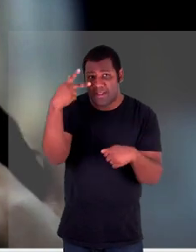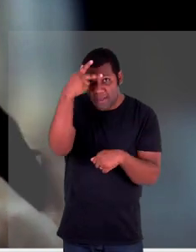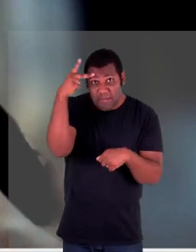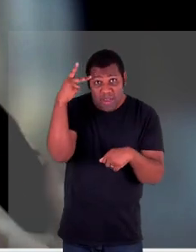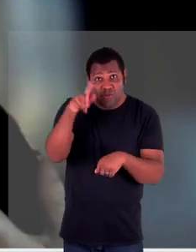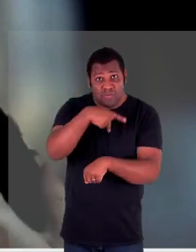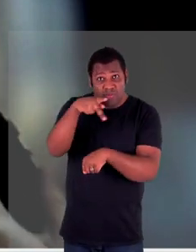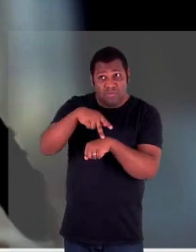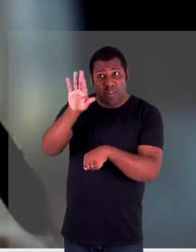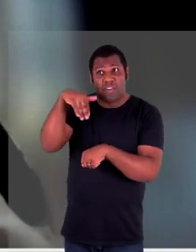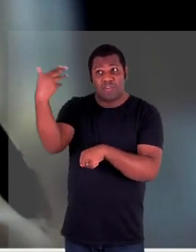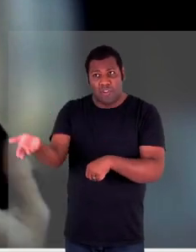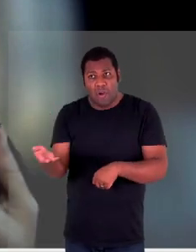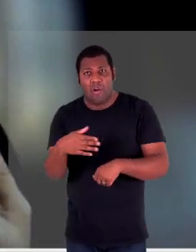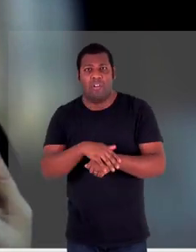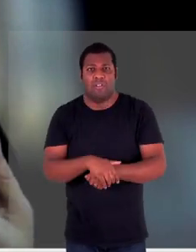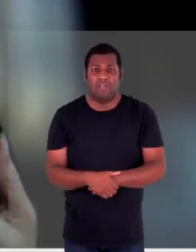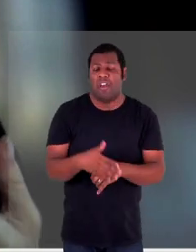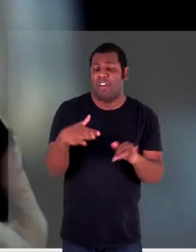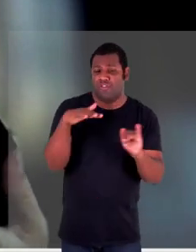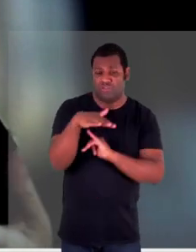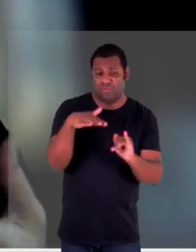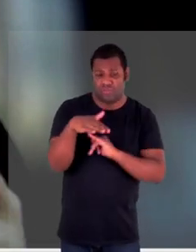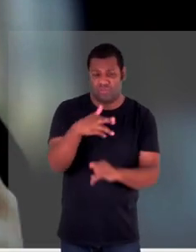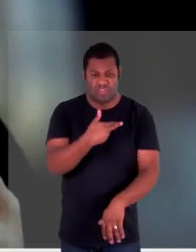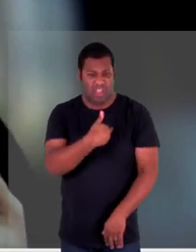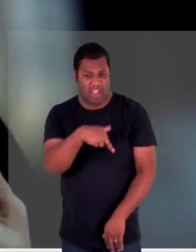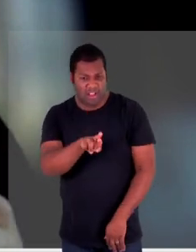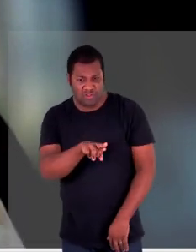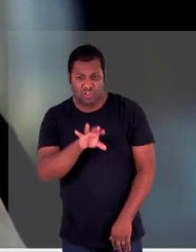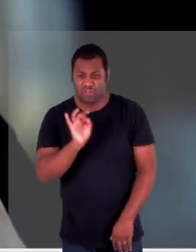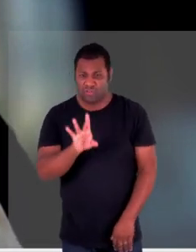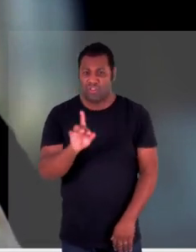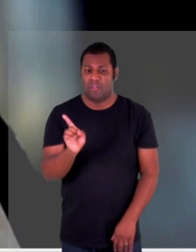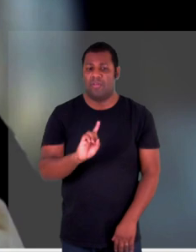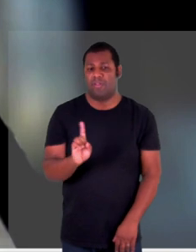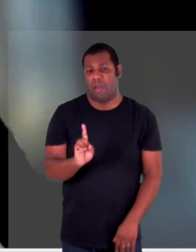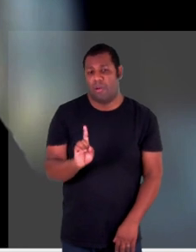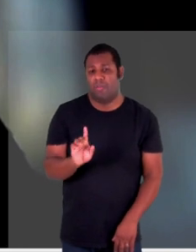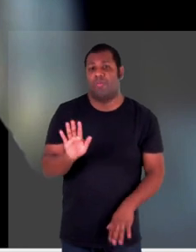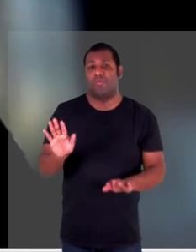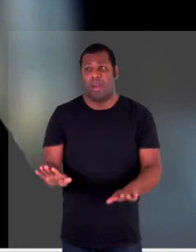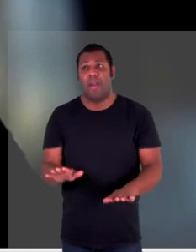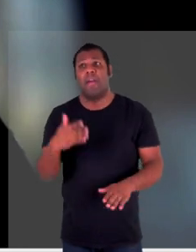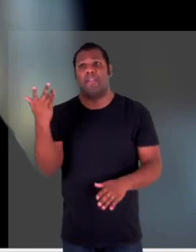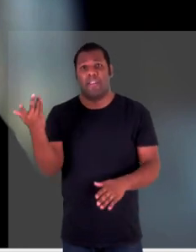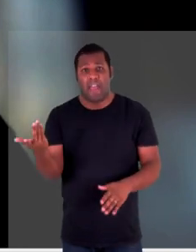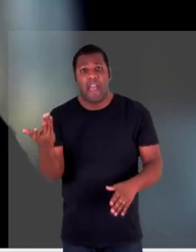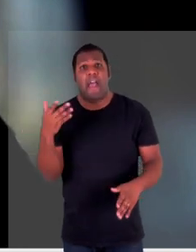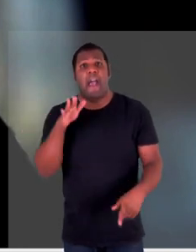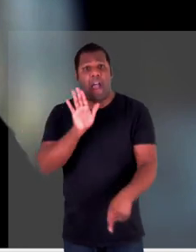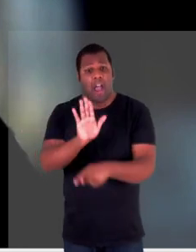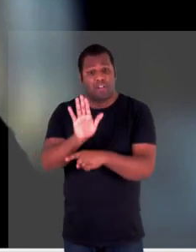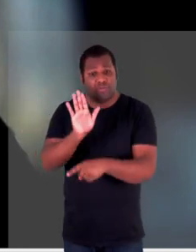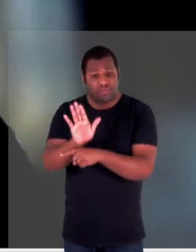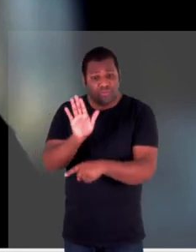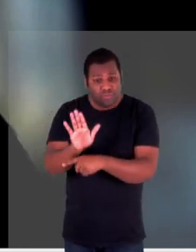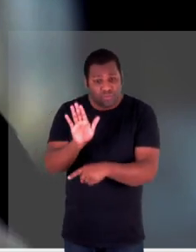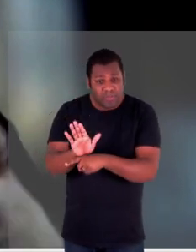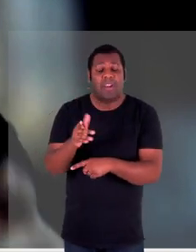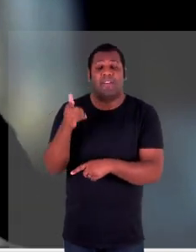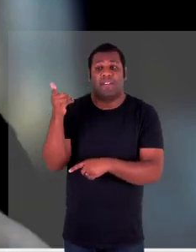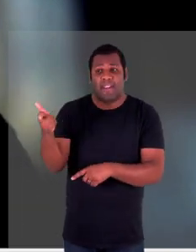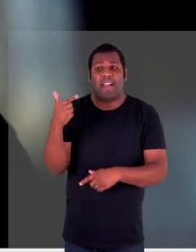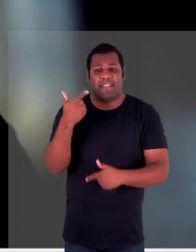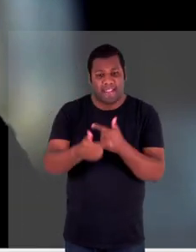os religiosos com a adaptação à religião mas com a língua com o trabalho com a dignidade da pessoa humana